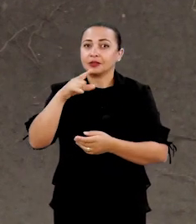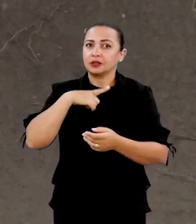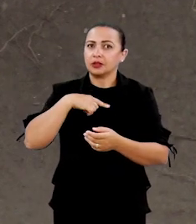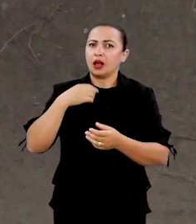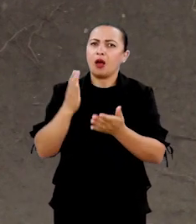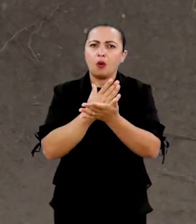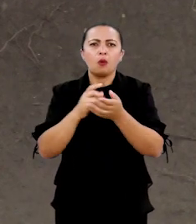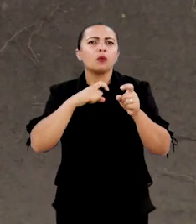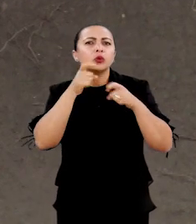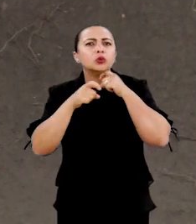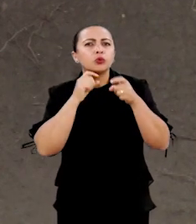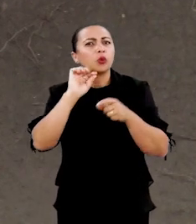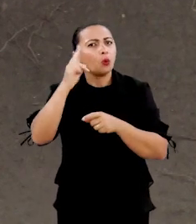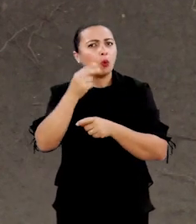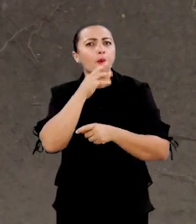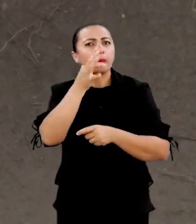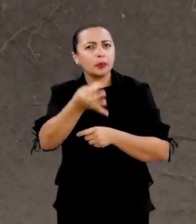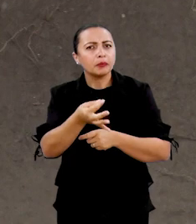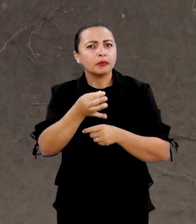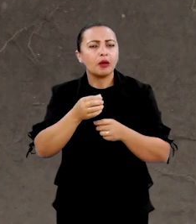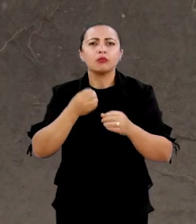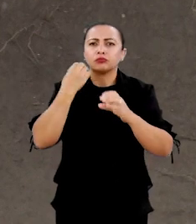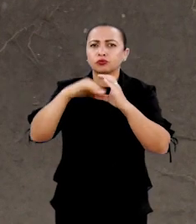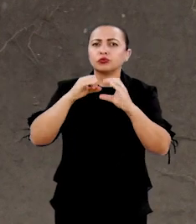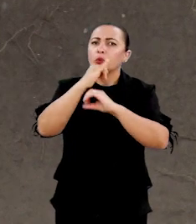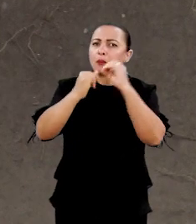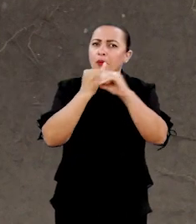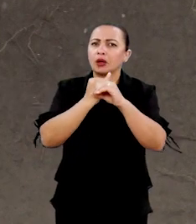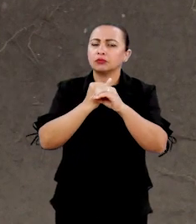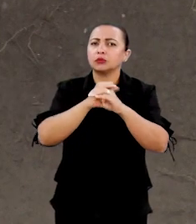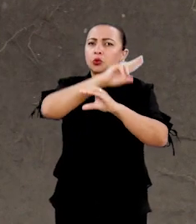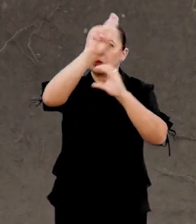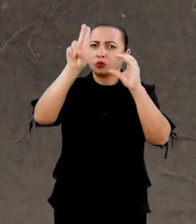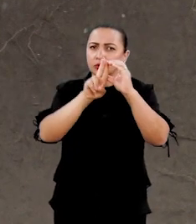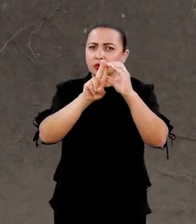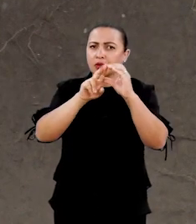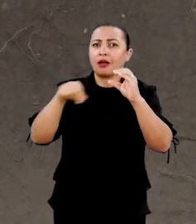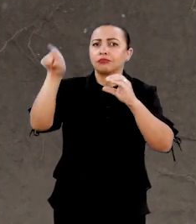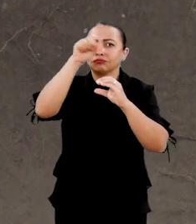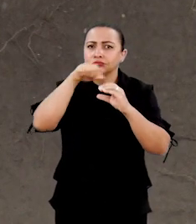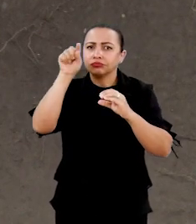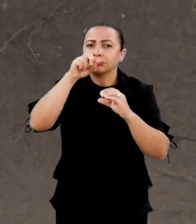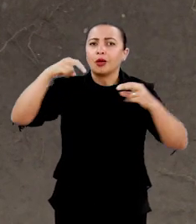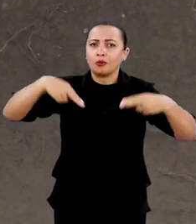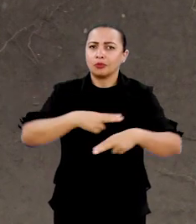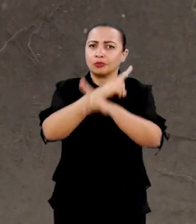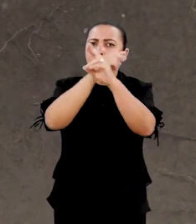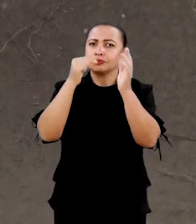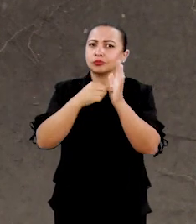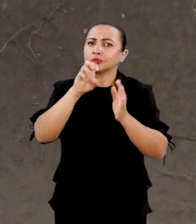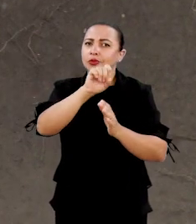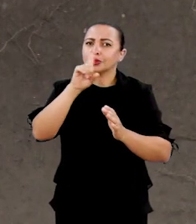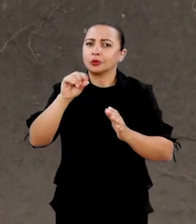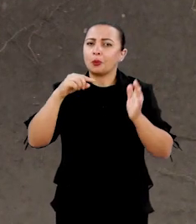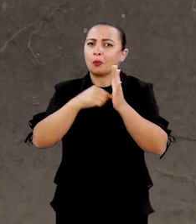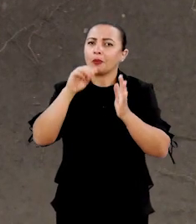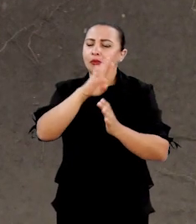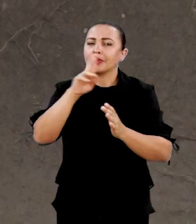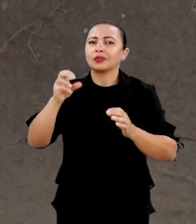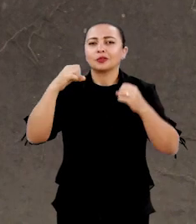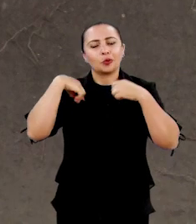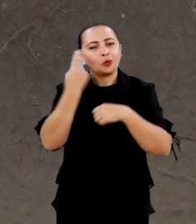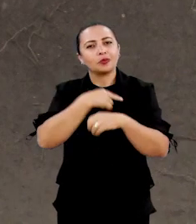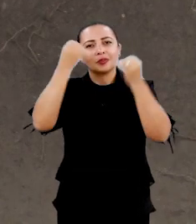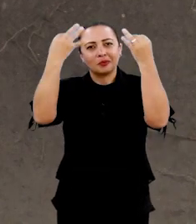sabe se você tem alguma dúvida ou sugestão envie para o nosso e-mail univerciencia arroba uesb.edu.br